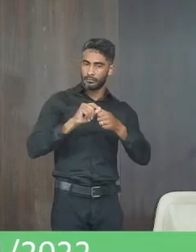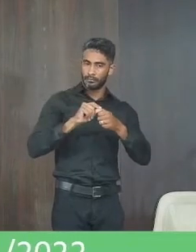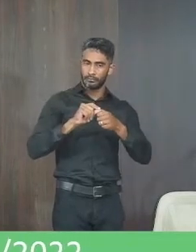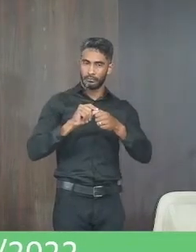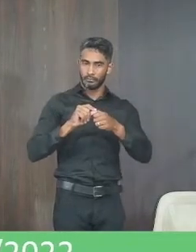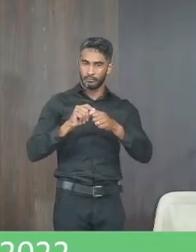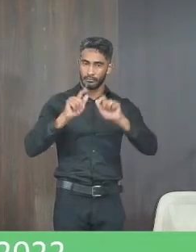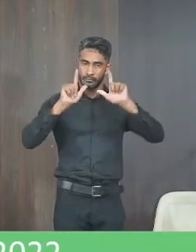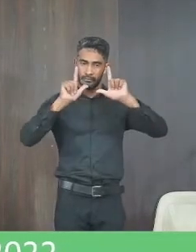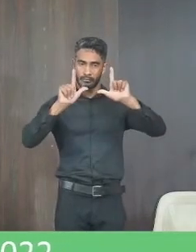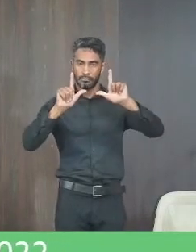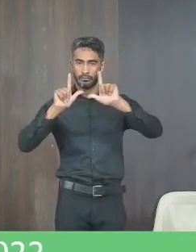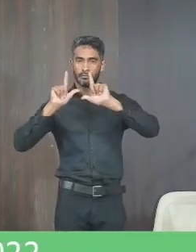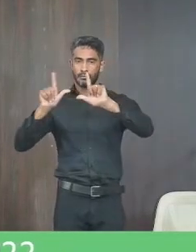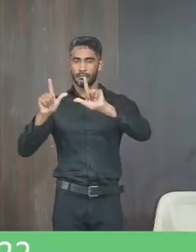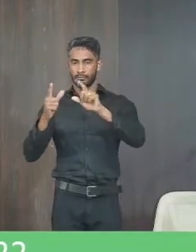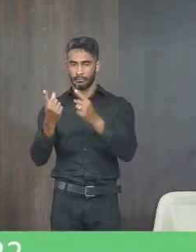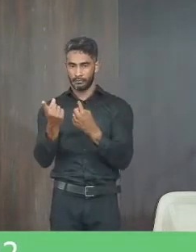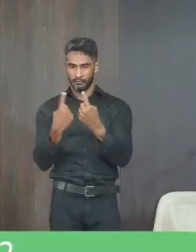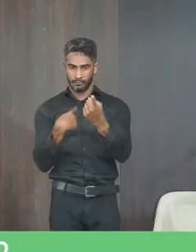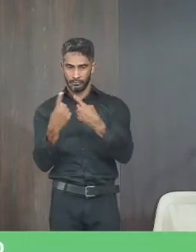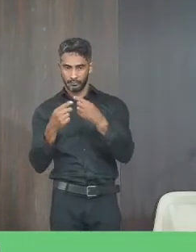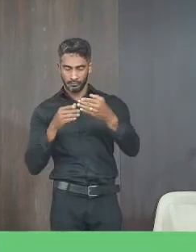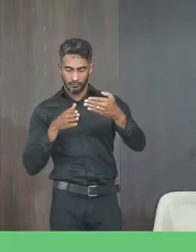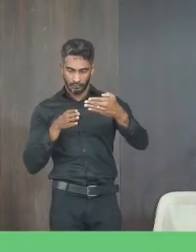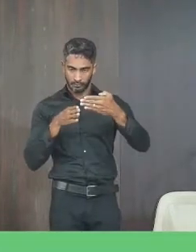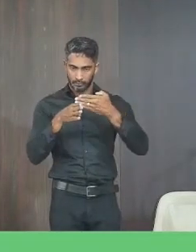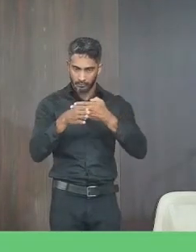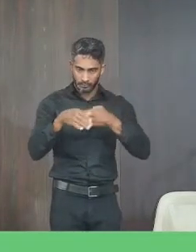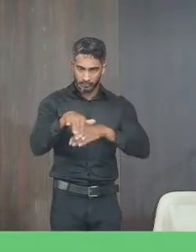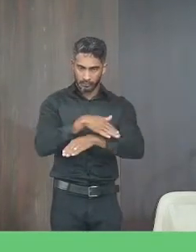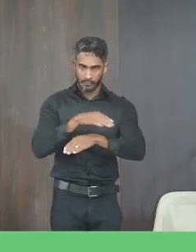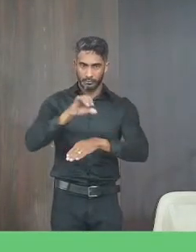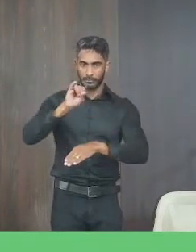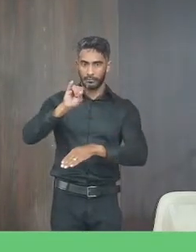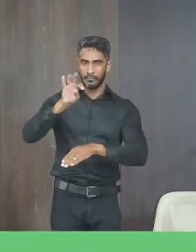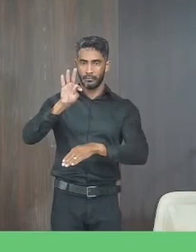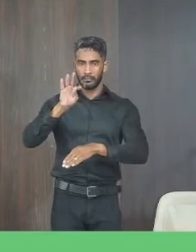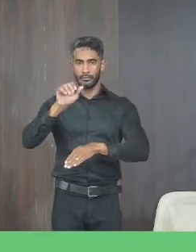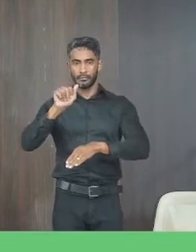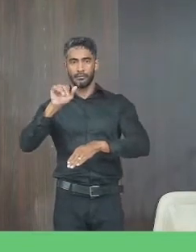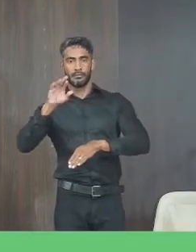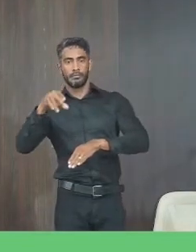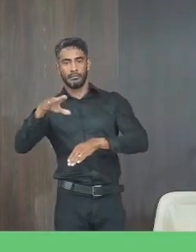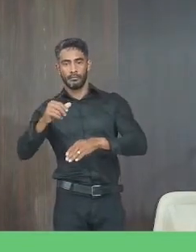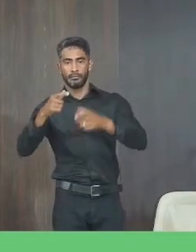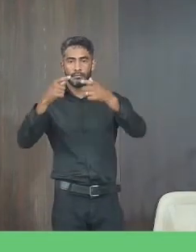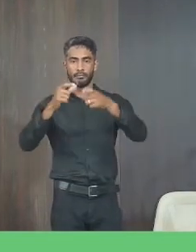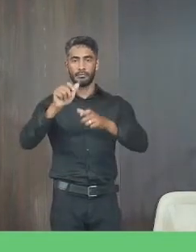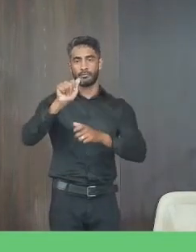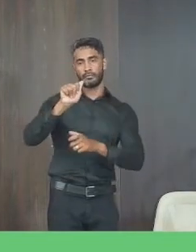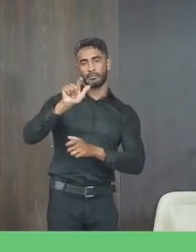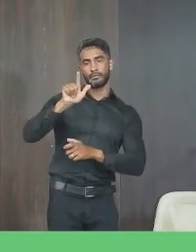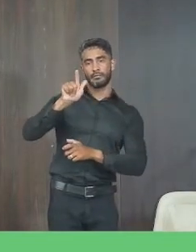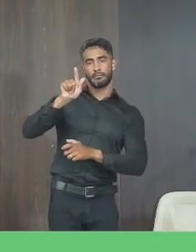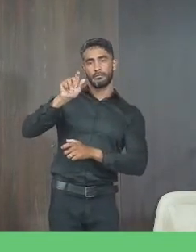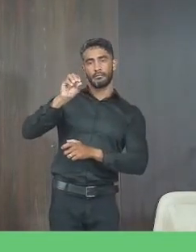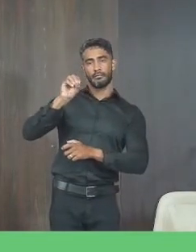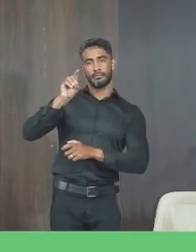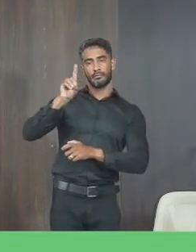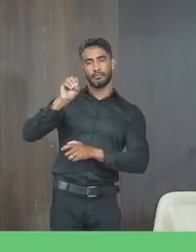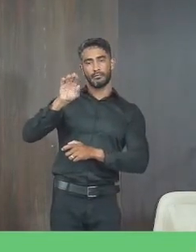colocação de placas de sinalização de trânsito no cruzamento da rua Itaúna com rua Formiga no bairro Algodões reforçando